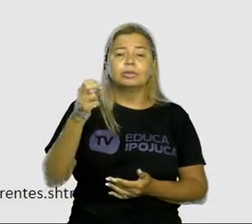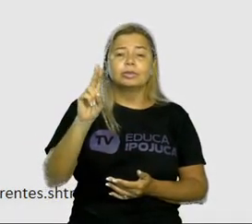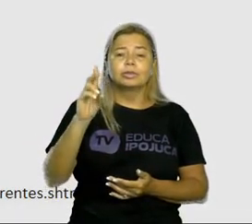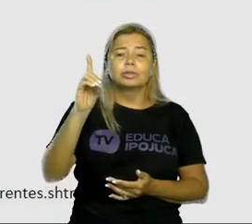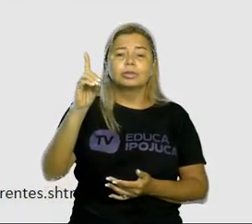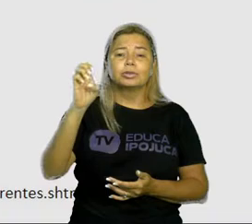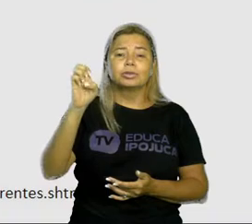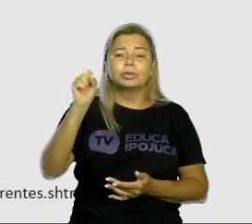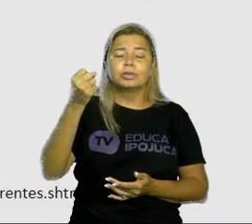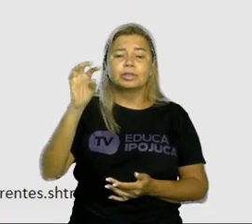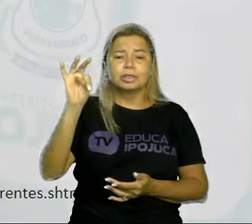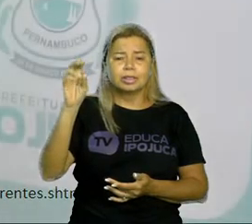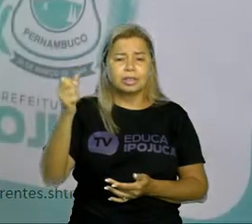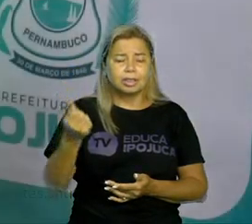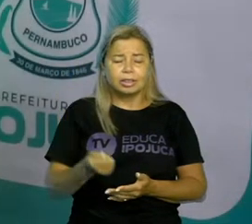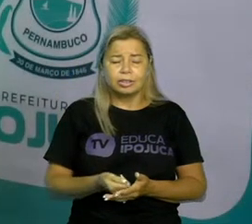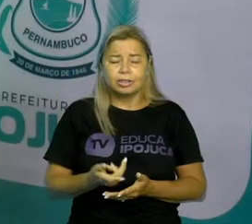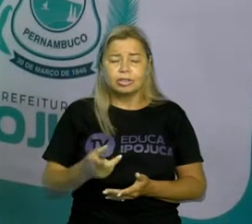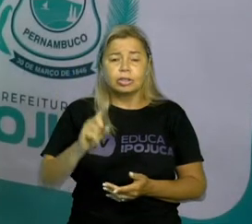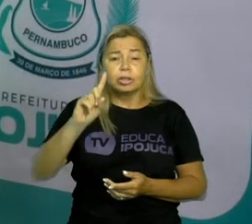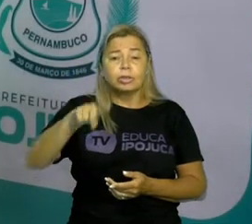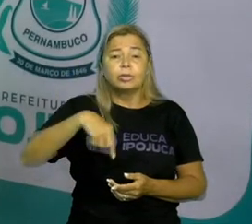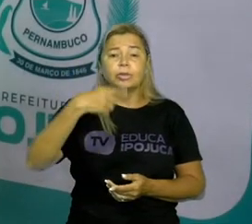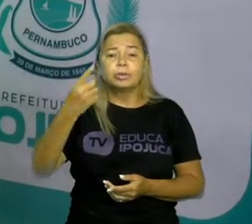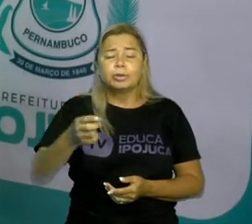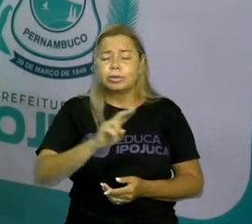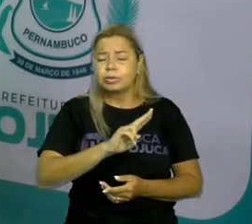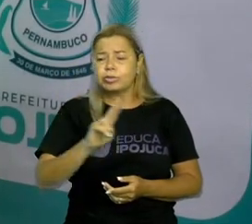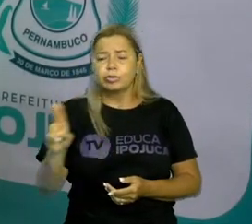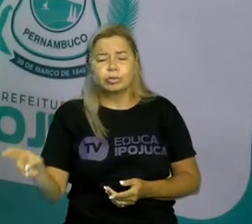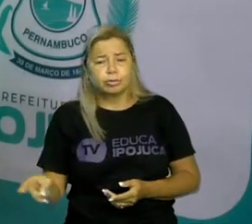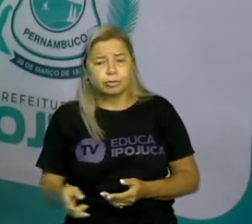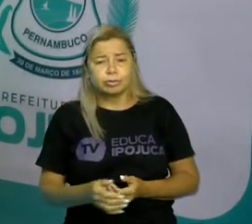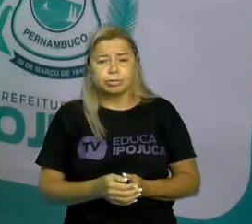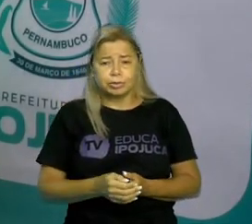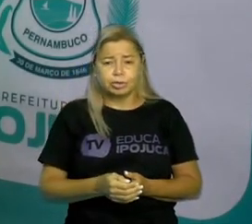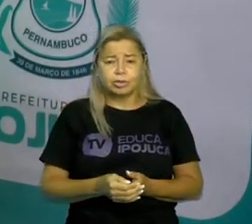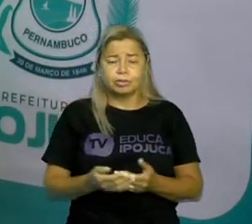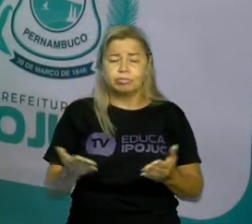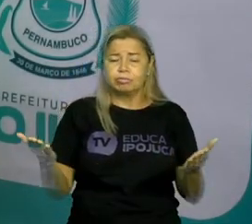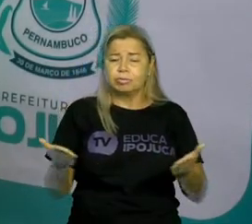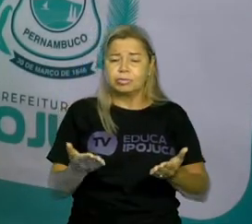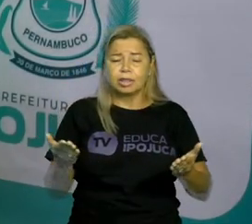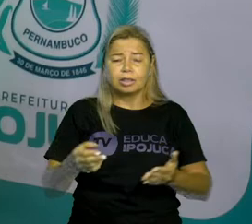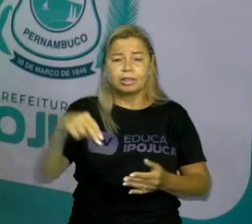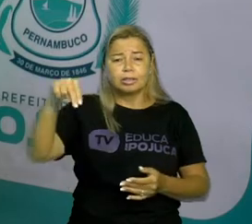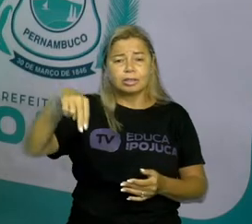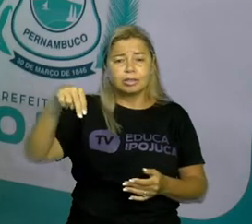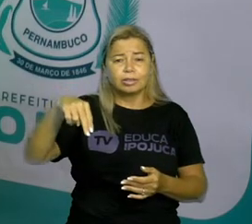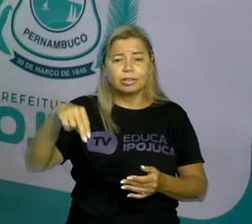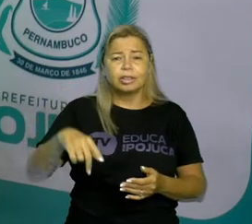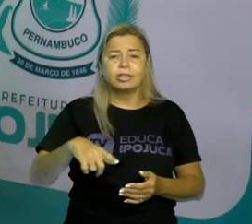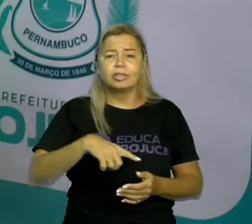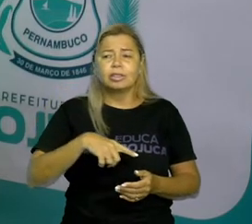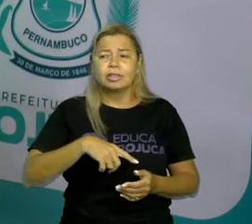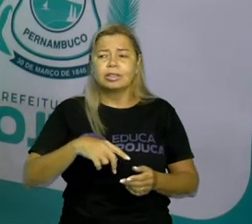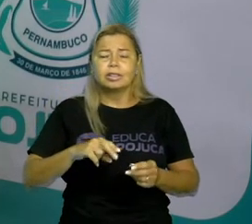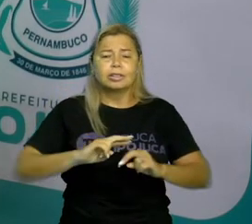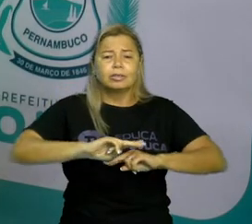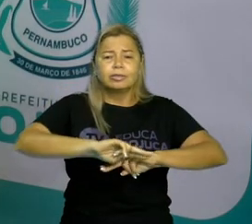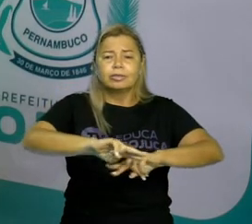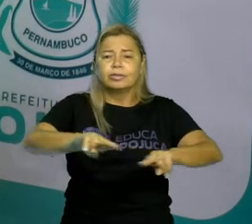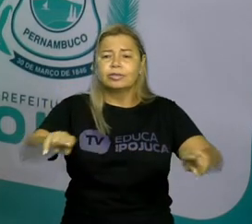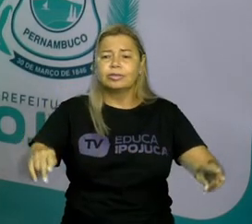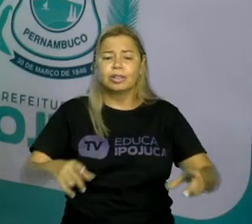o nome de maré. Existem vários nomes dados para amarelinha, né? Inclusive, aqui no nordeste, tem vários lugares. Tem lugar que chama academia,